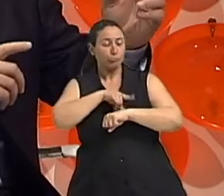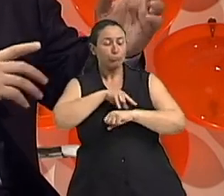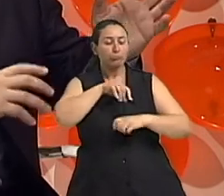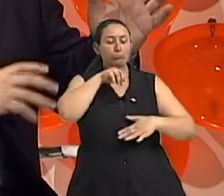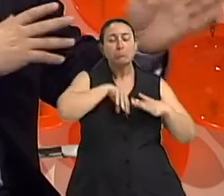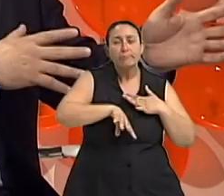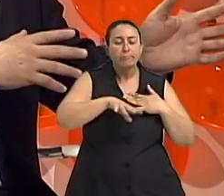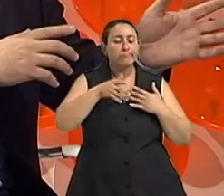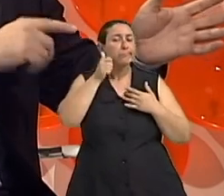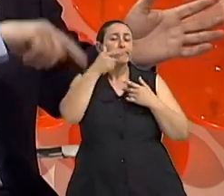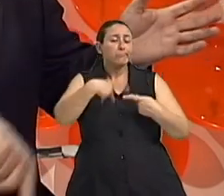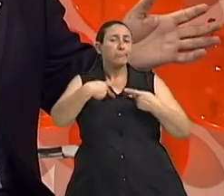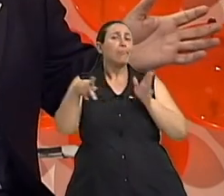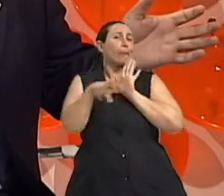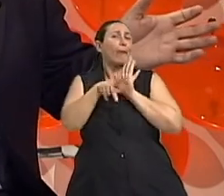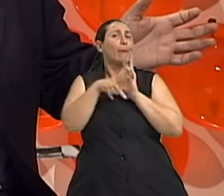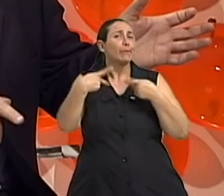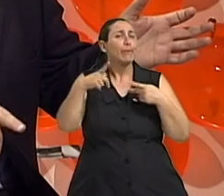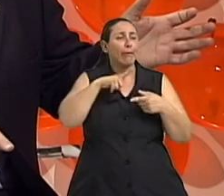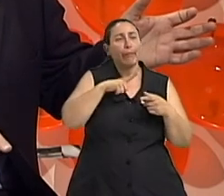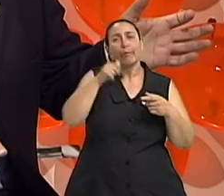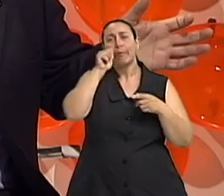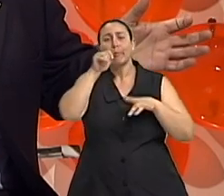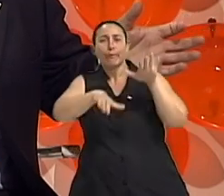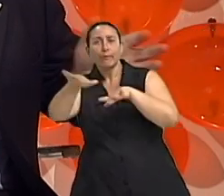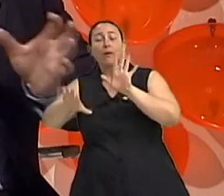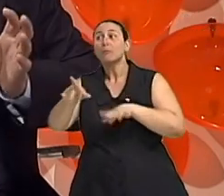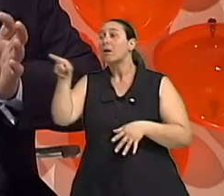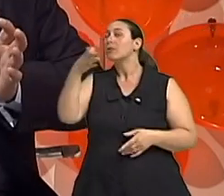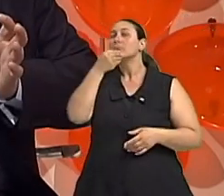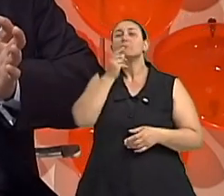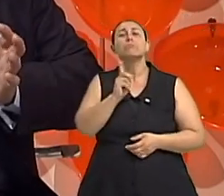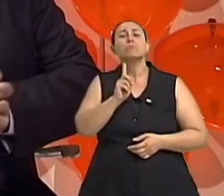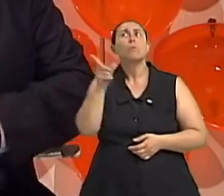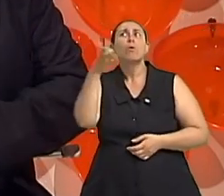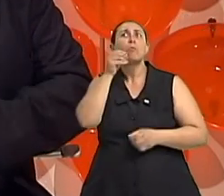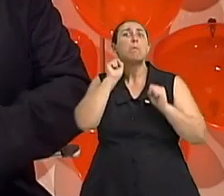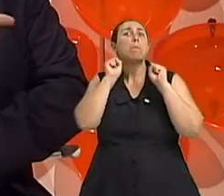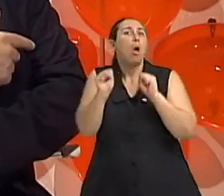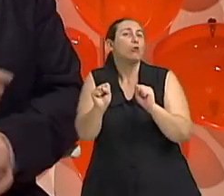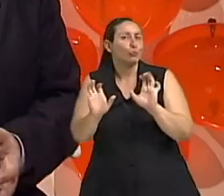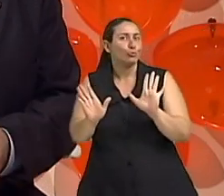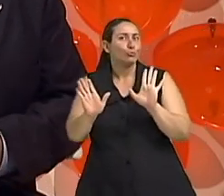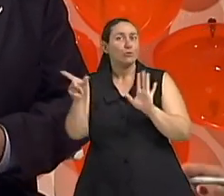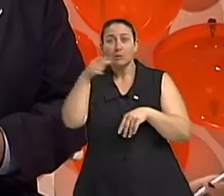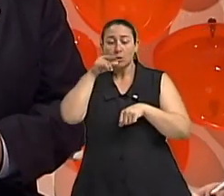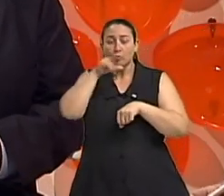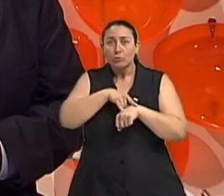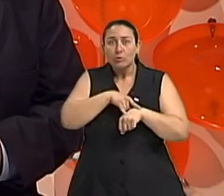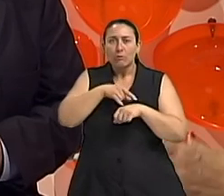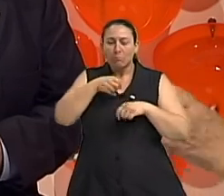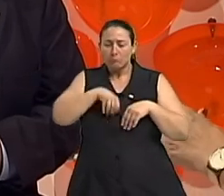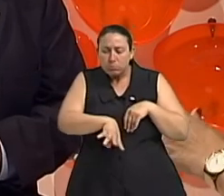das vezes, ele tem outras doenças que se manifestam, a incontinência urinária, como sintoma de uma doença. Vamos